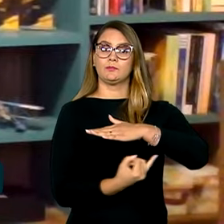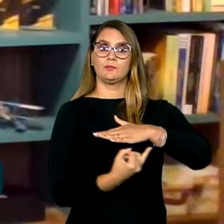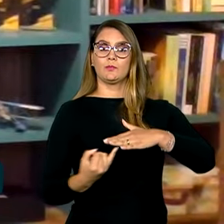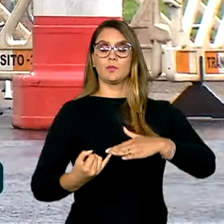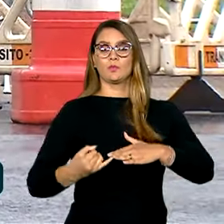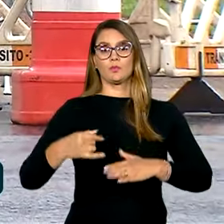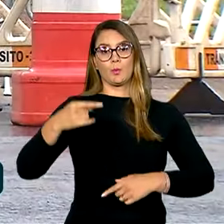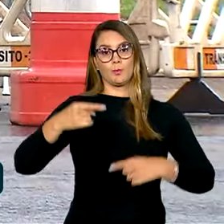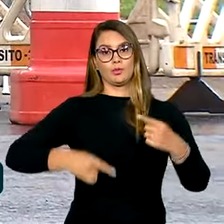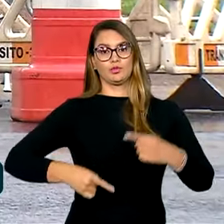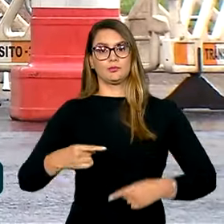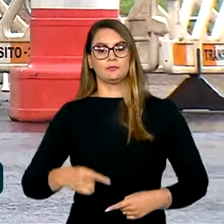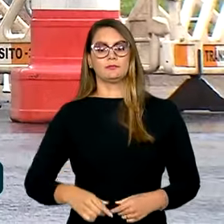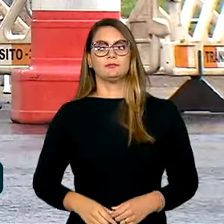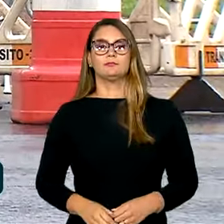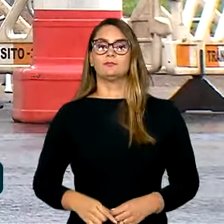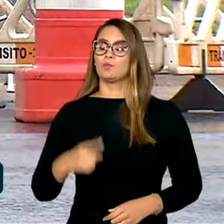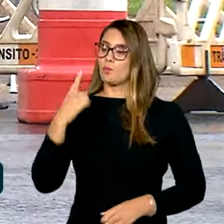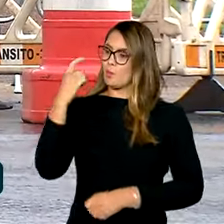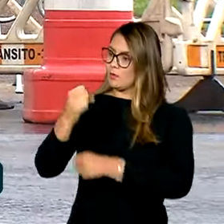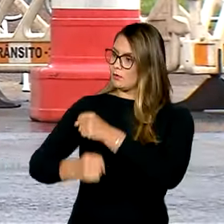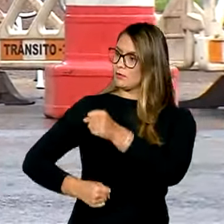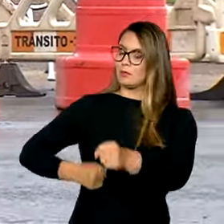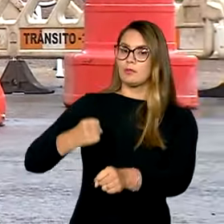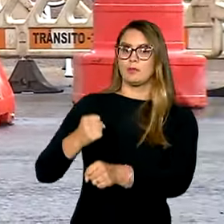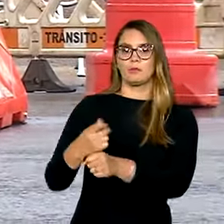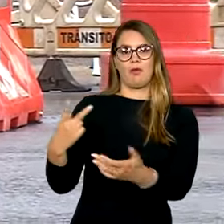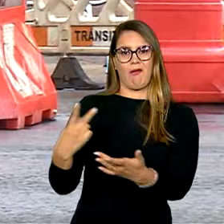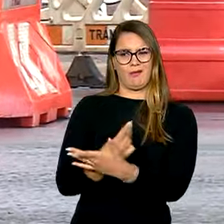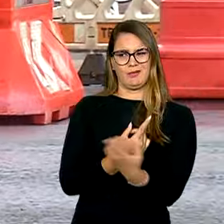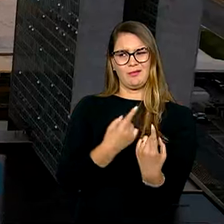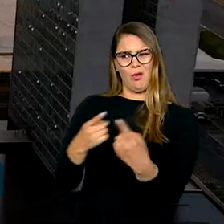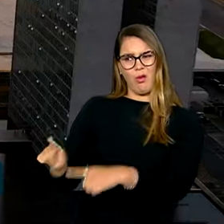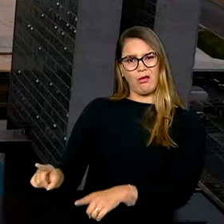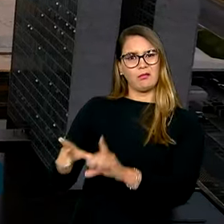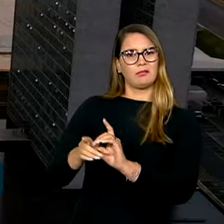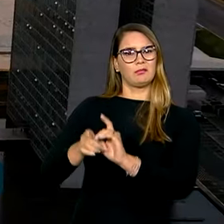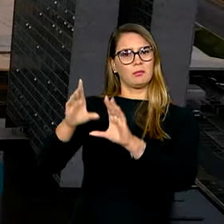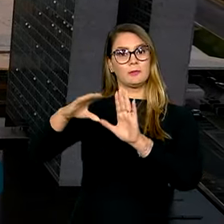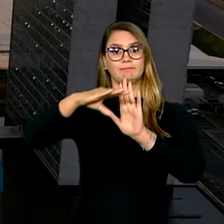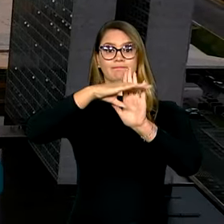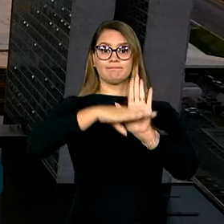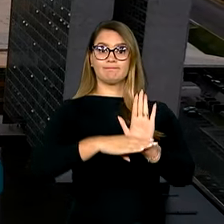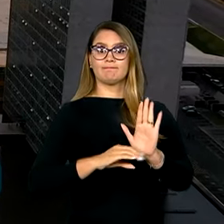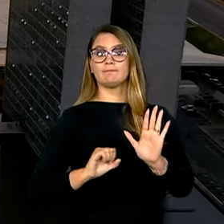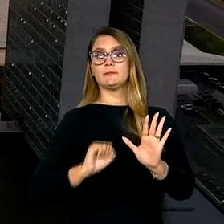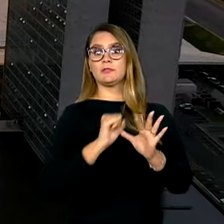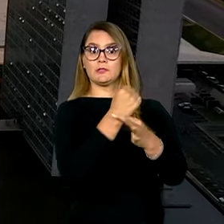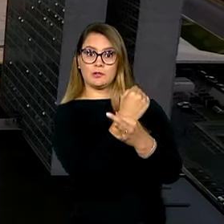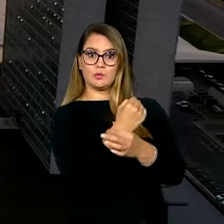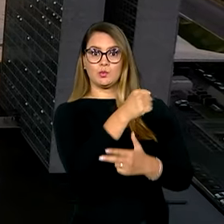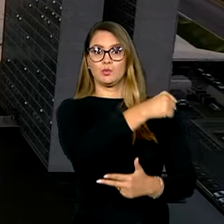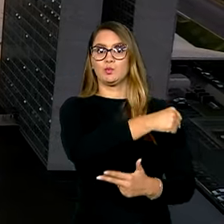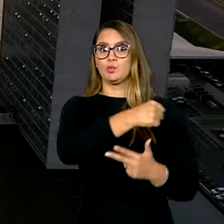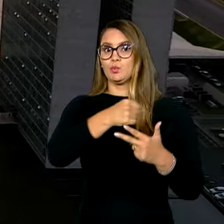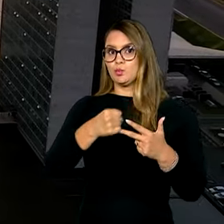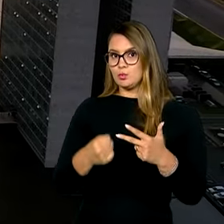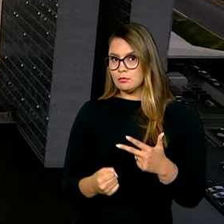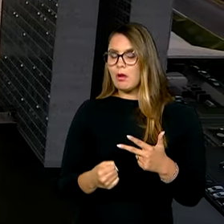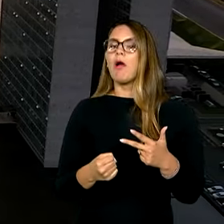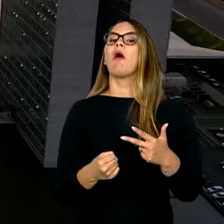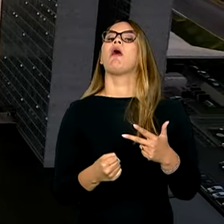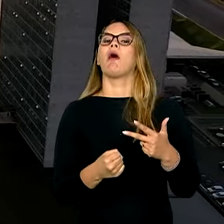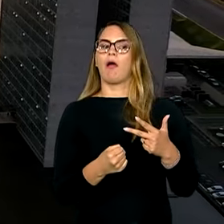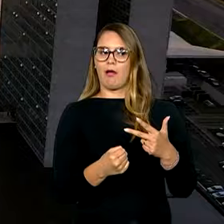políticas. Um ano depois dos atos antidemocráticos, os protocolos de segurança nos três poderes também